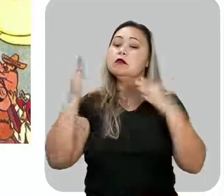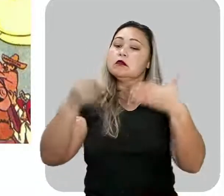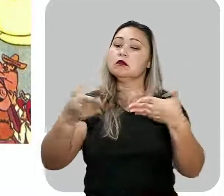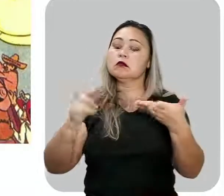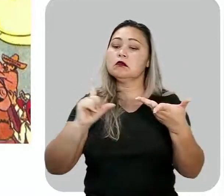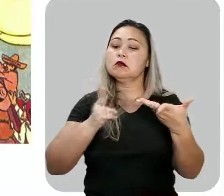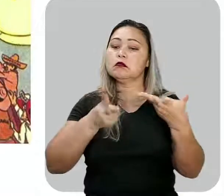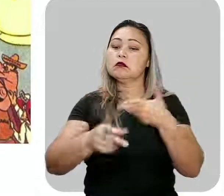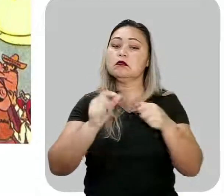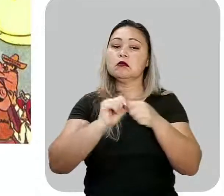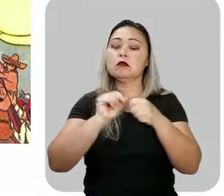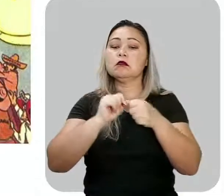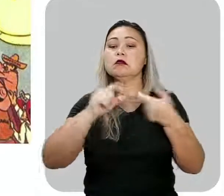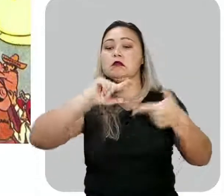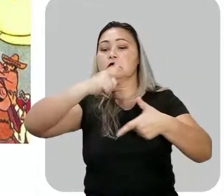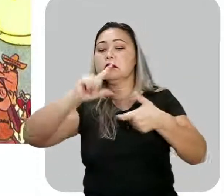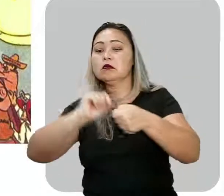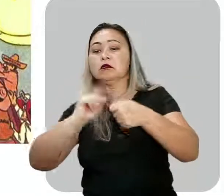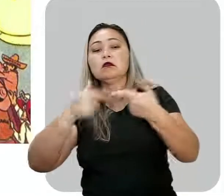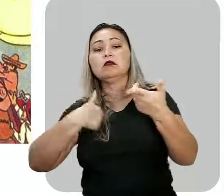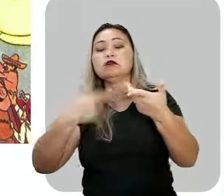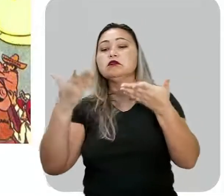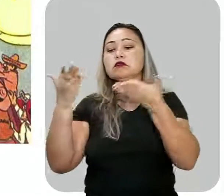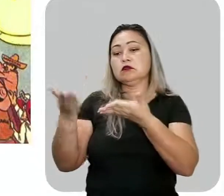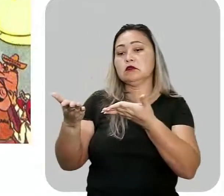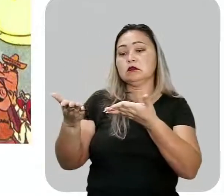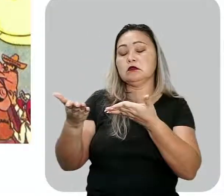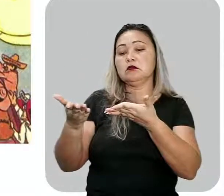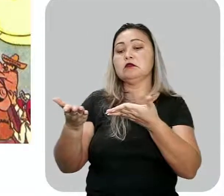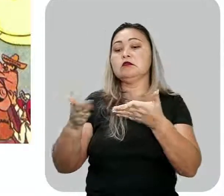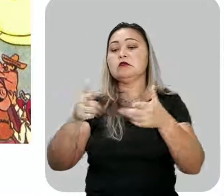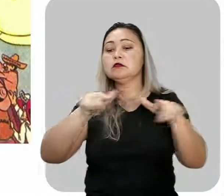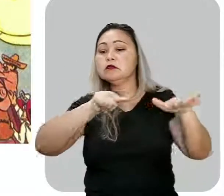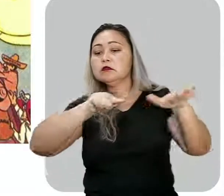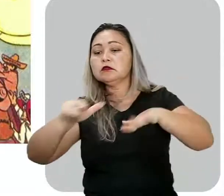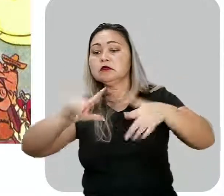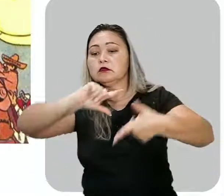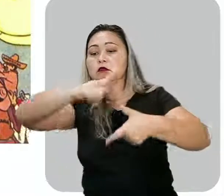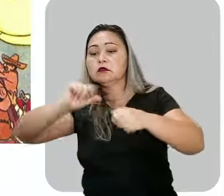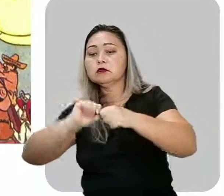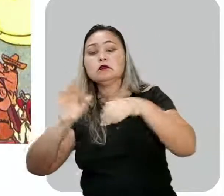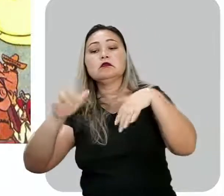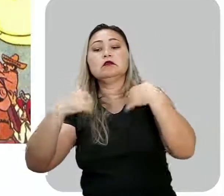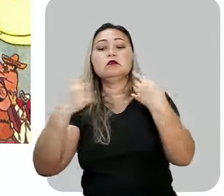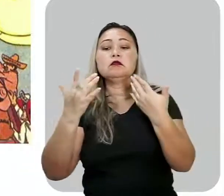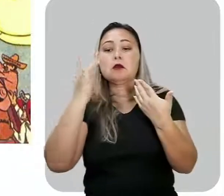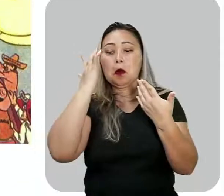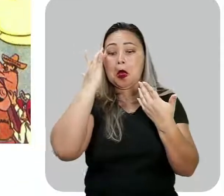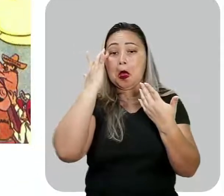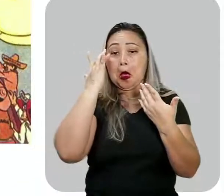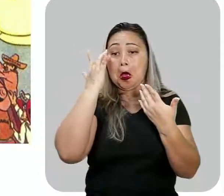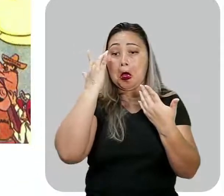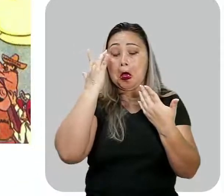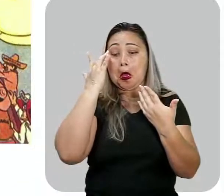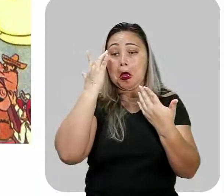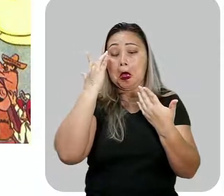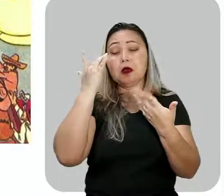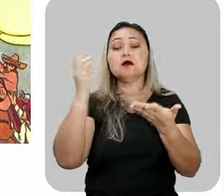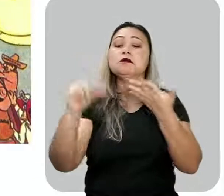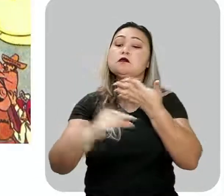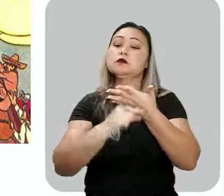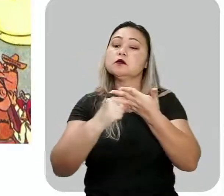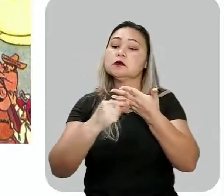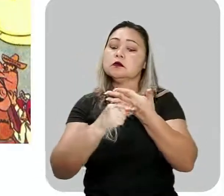sempre que falar modernismo. Você vai localizar a Semana de Arte Moderna e aí vai lembrar que os autores